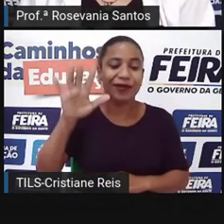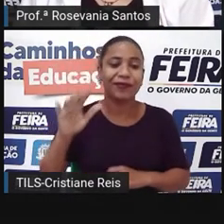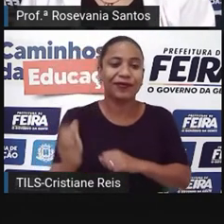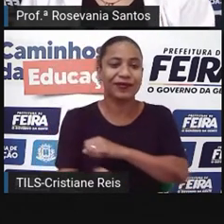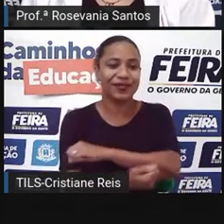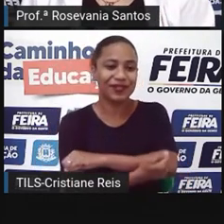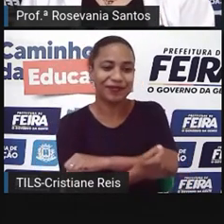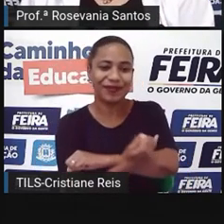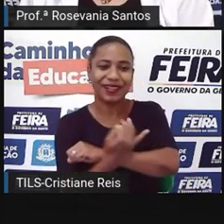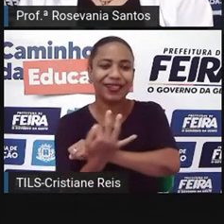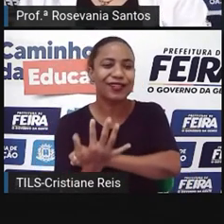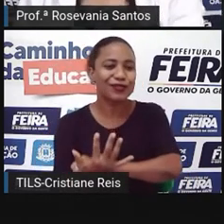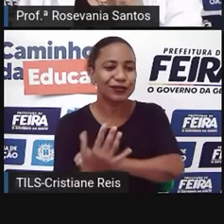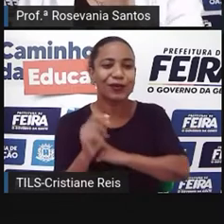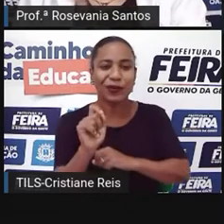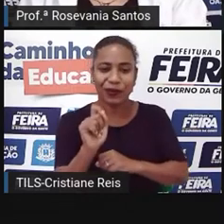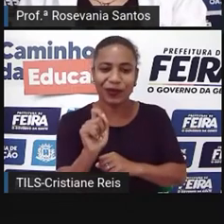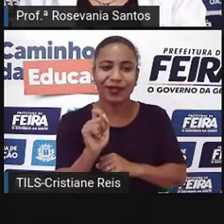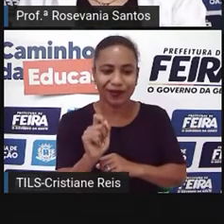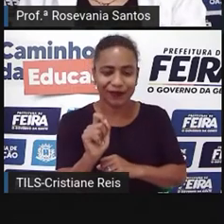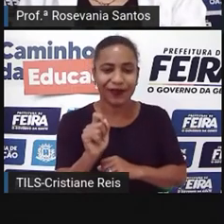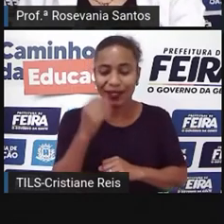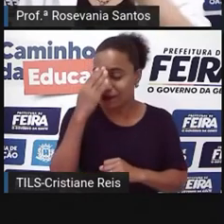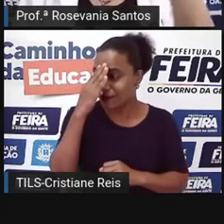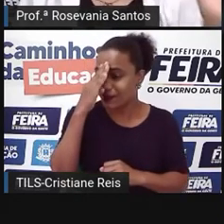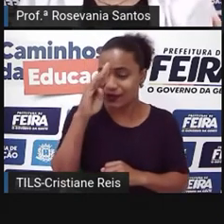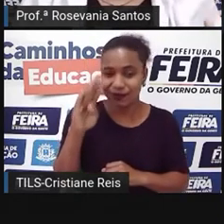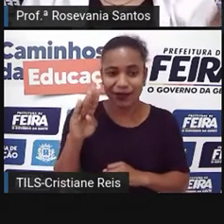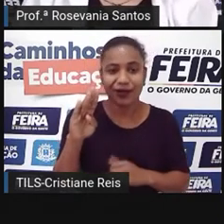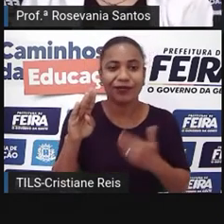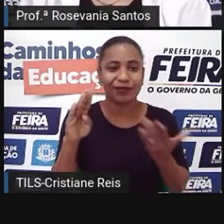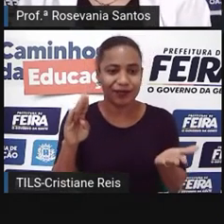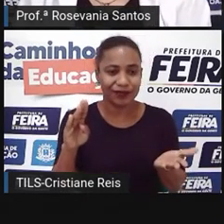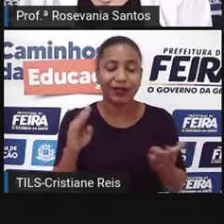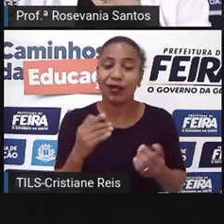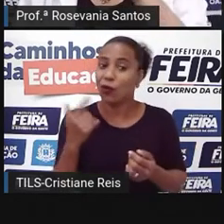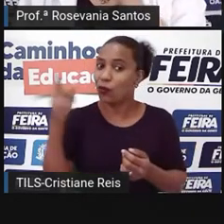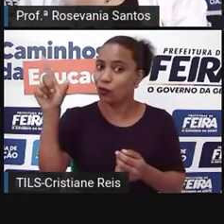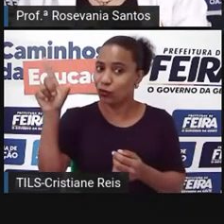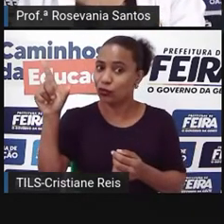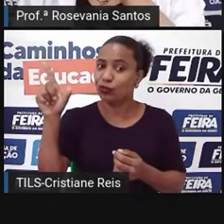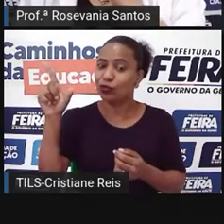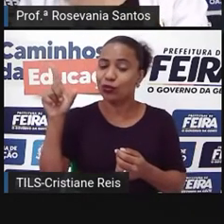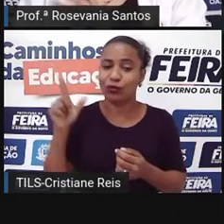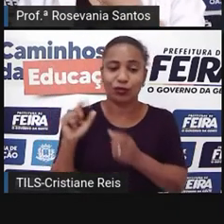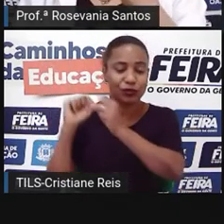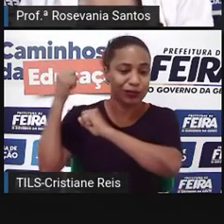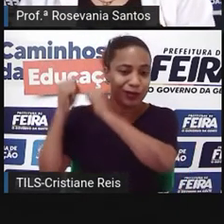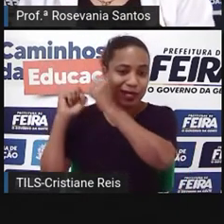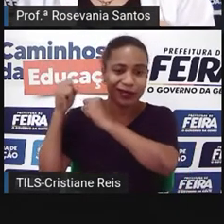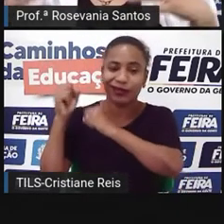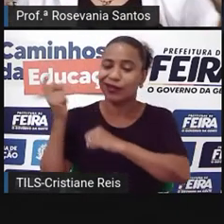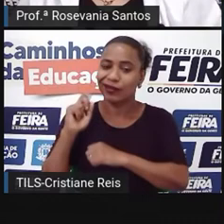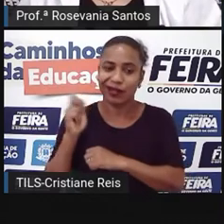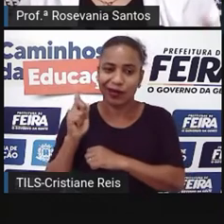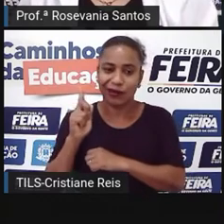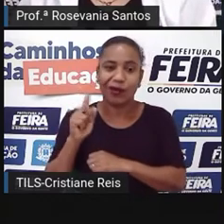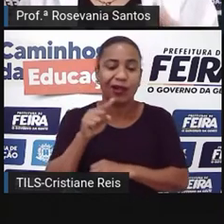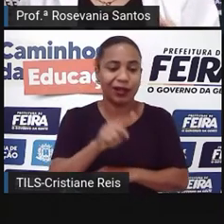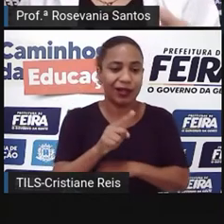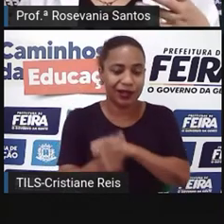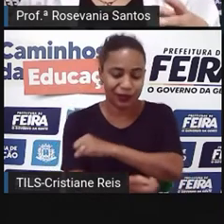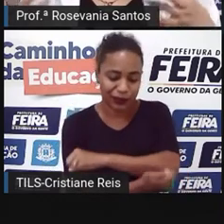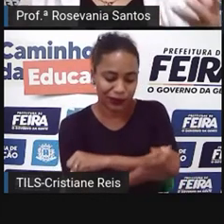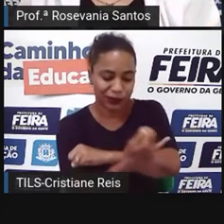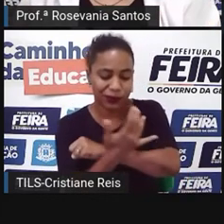o que são plantations, principalmente na parte modernizada, né? Que aí já é o outro lado. É o cultivo de um único produto que a maioria